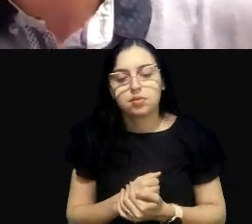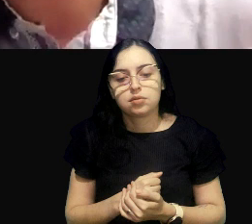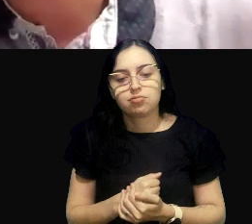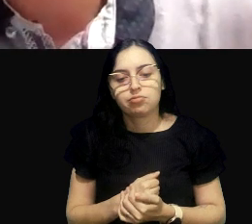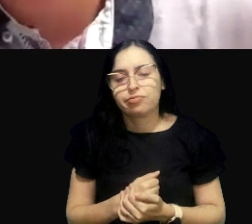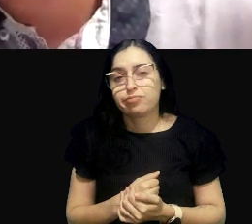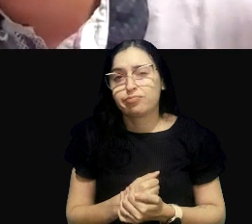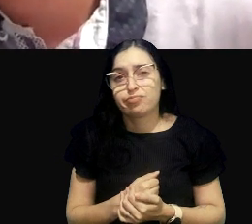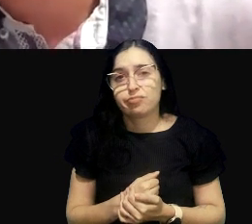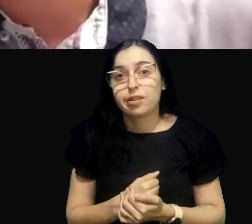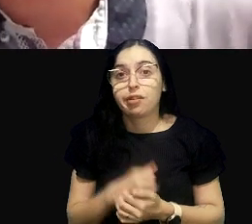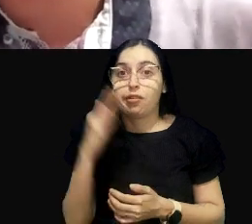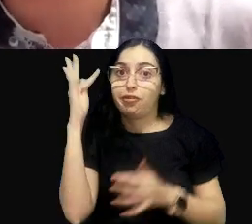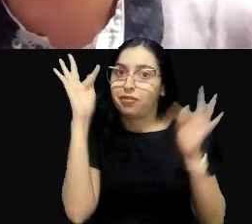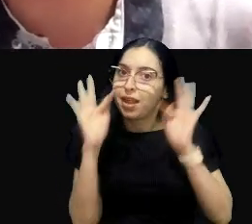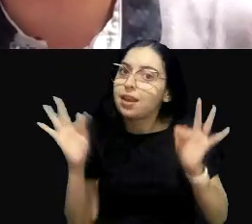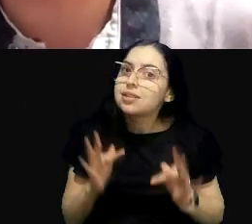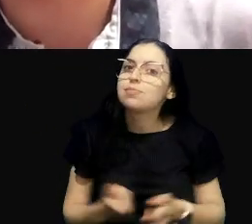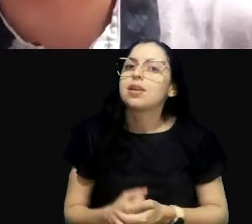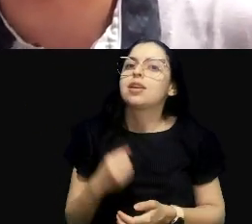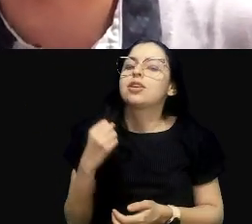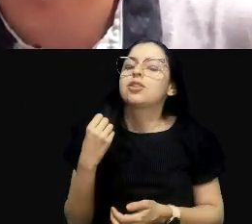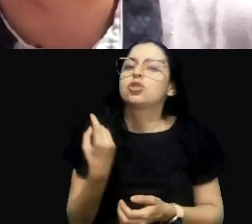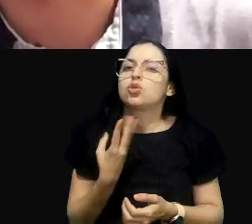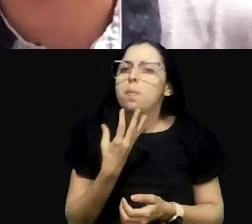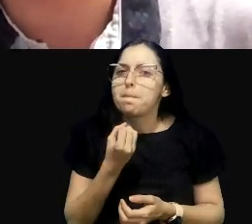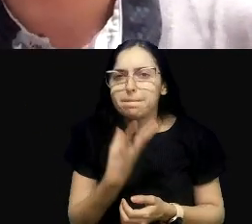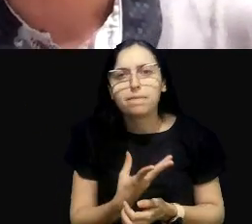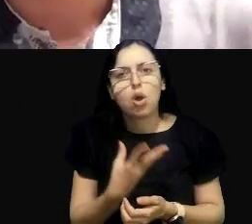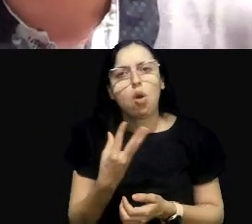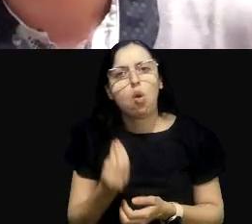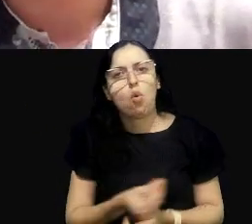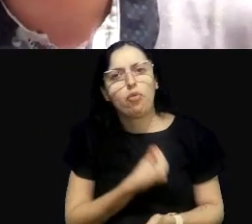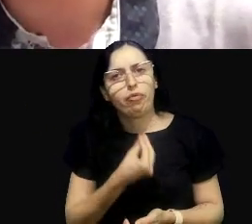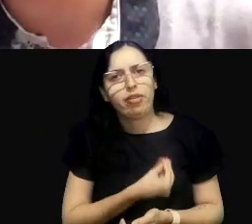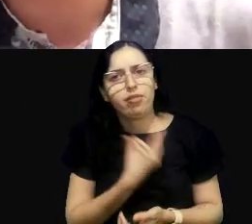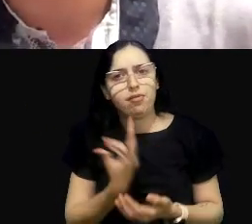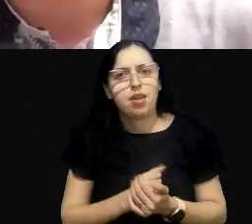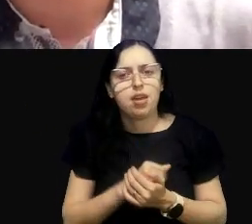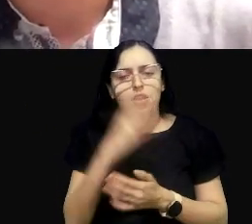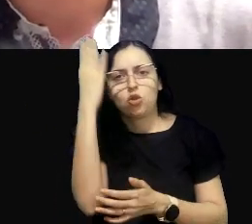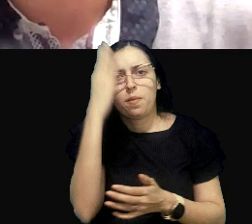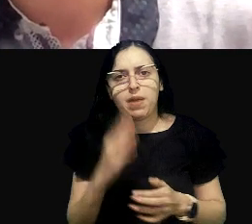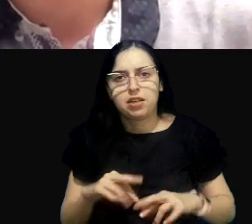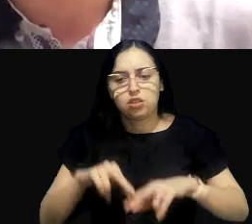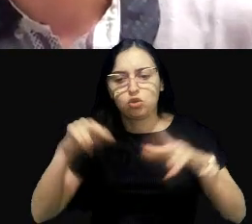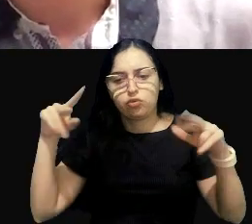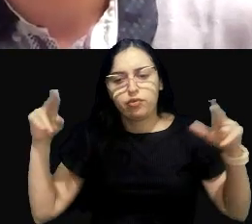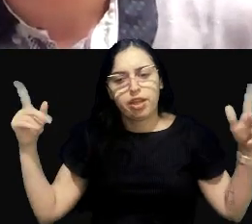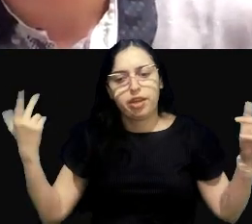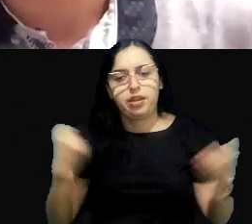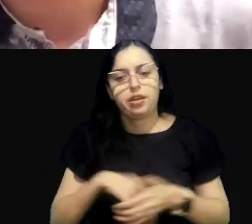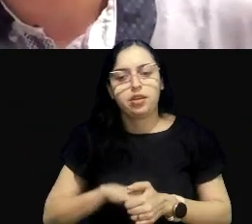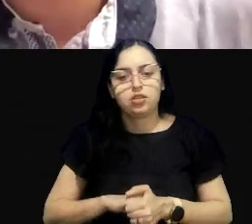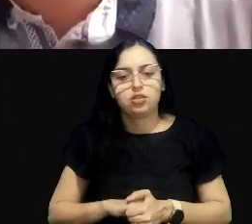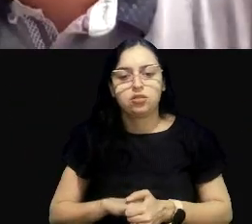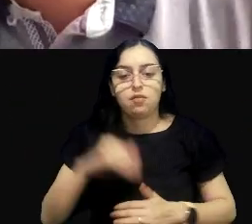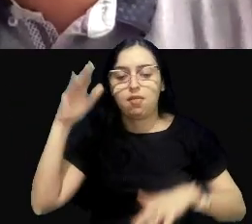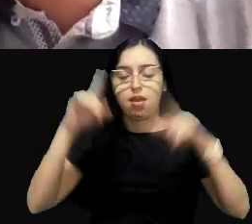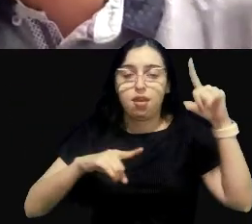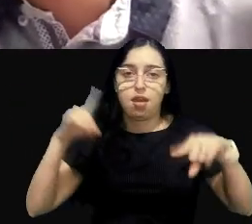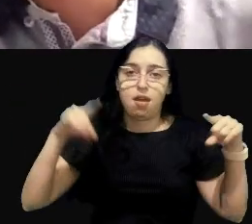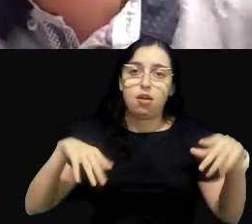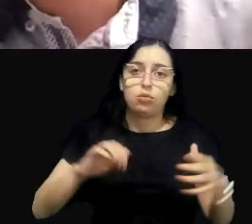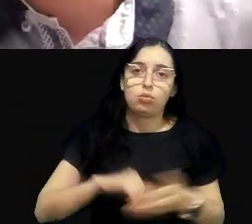Brasil, e felizmente, é muito bom morar num país tão diverso como o nosso, condições ambientais muito variáveis